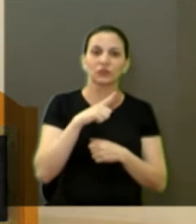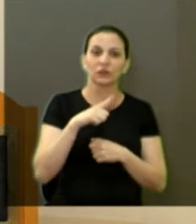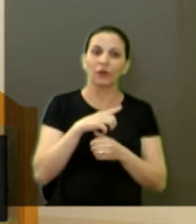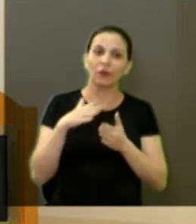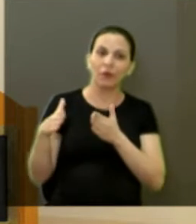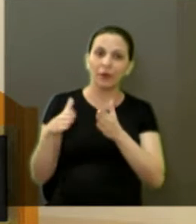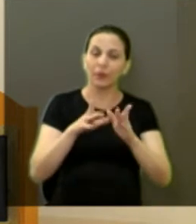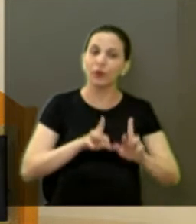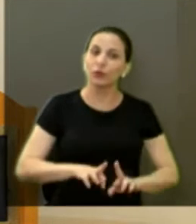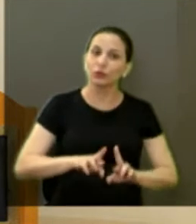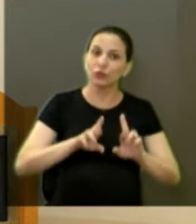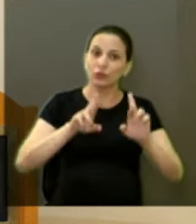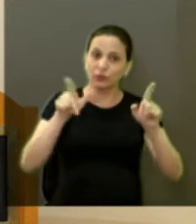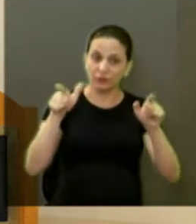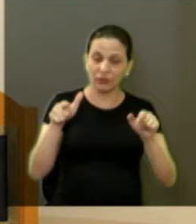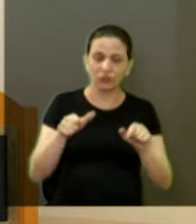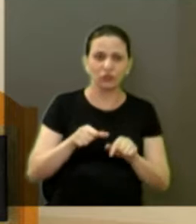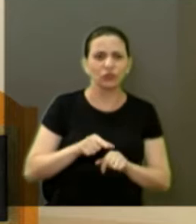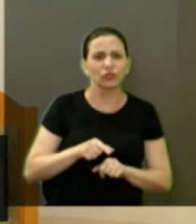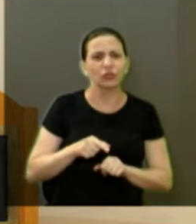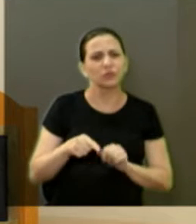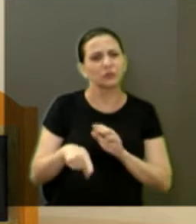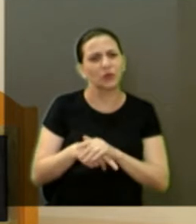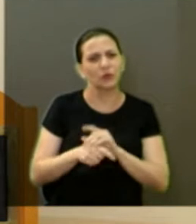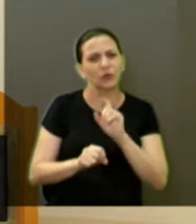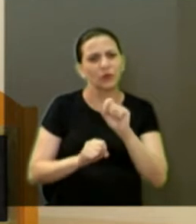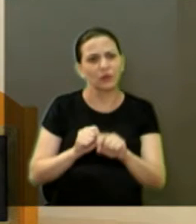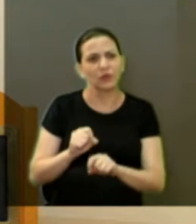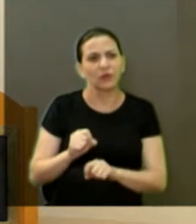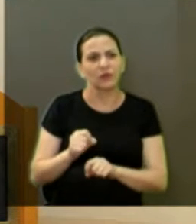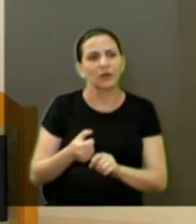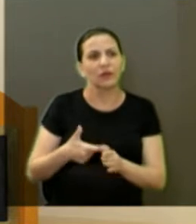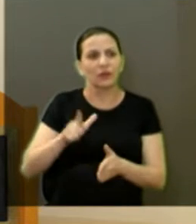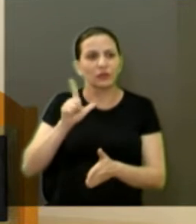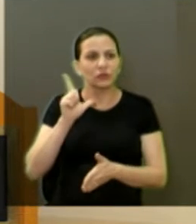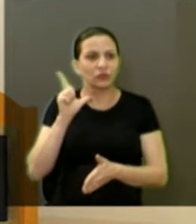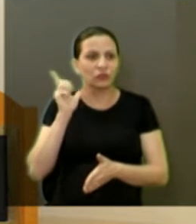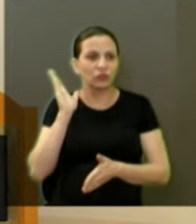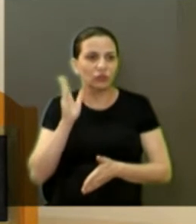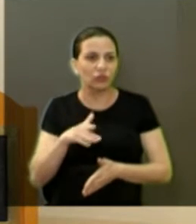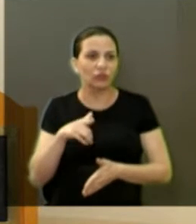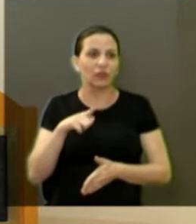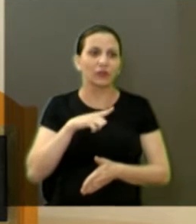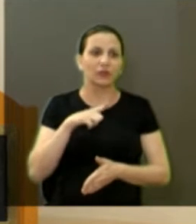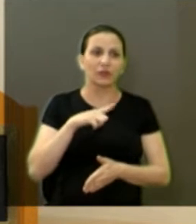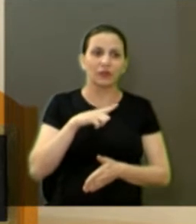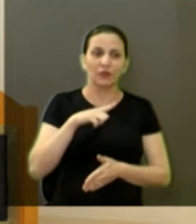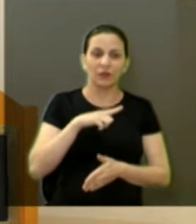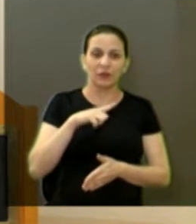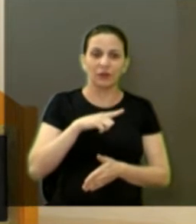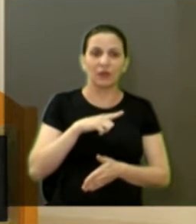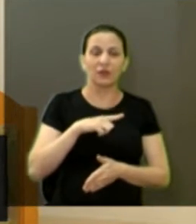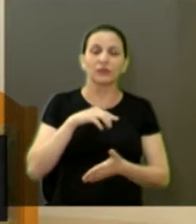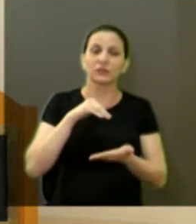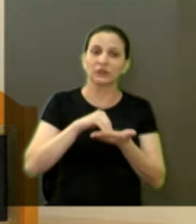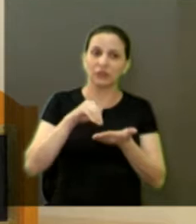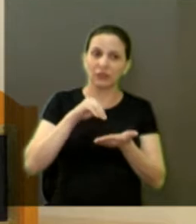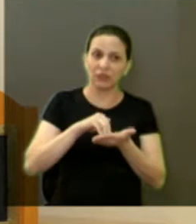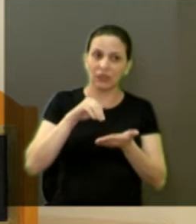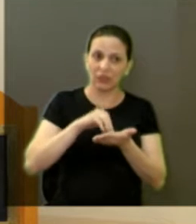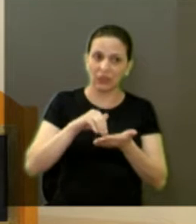caminho, que não é só aquele ali. E já de antemão, já agradeço lá o pessoal da Secretaria da Agricultura,